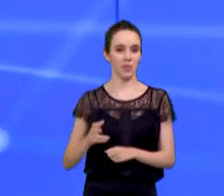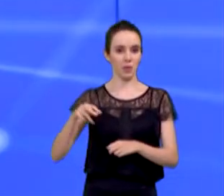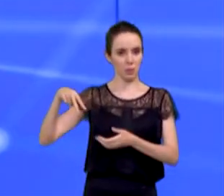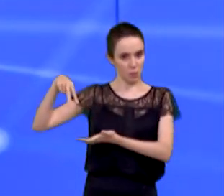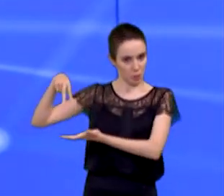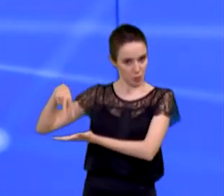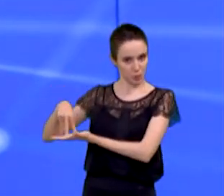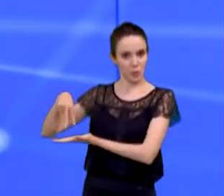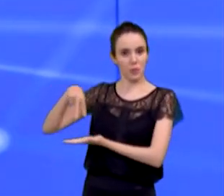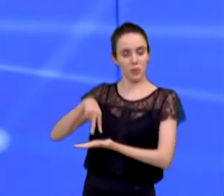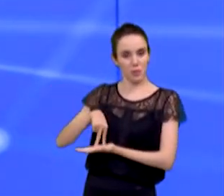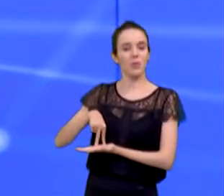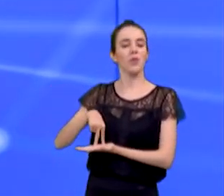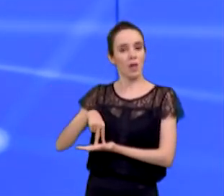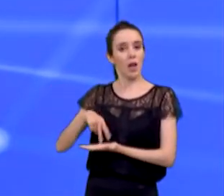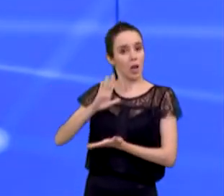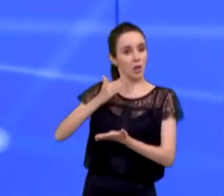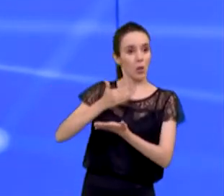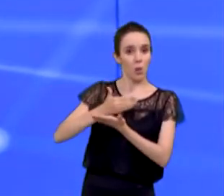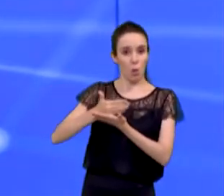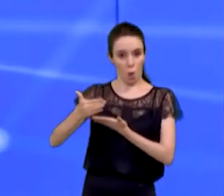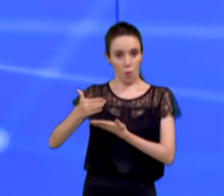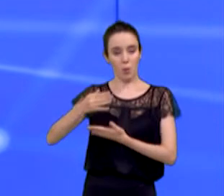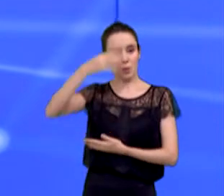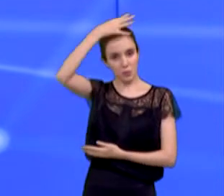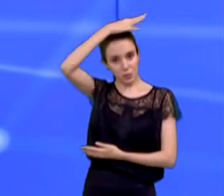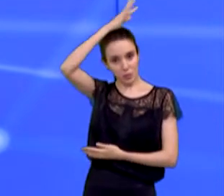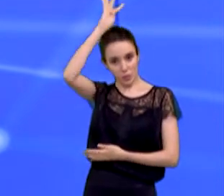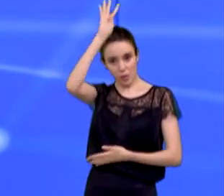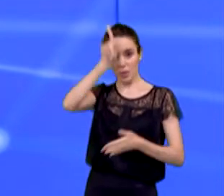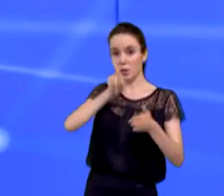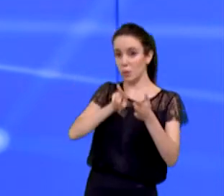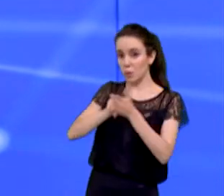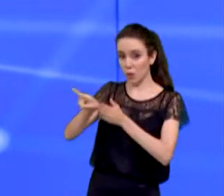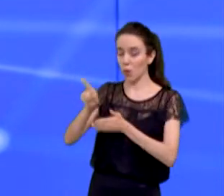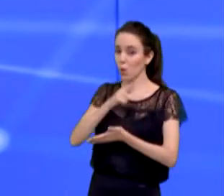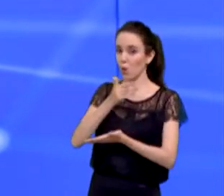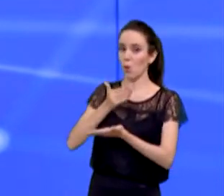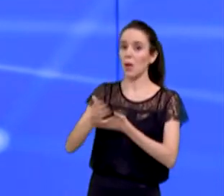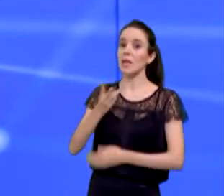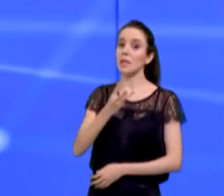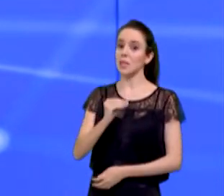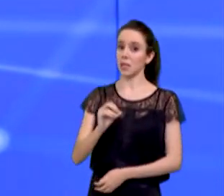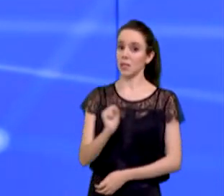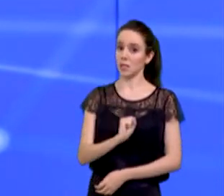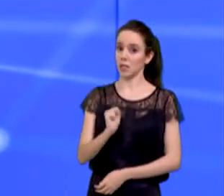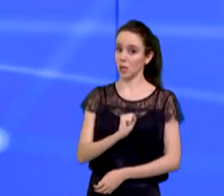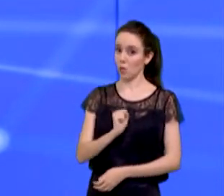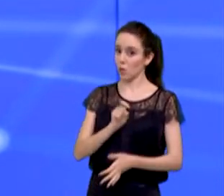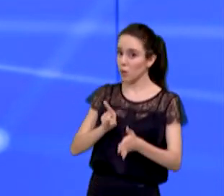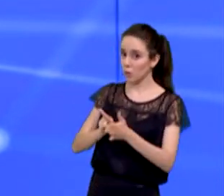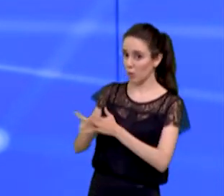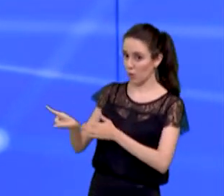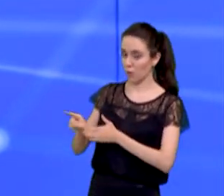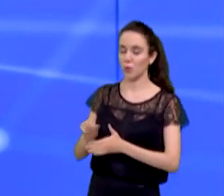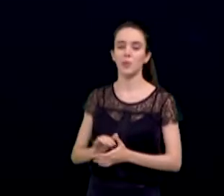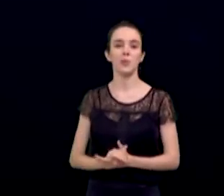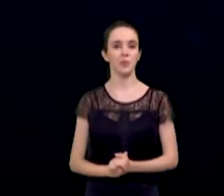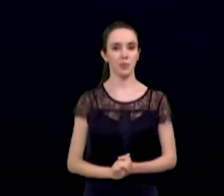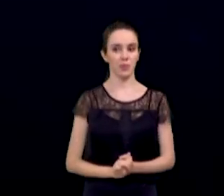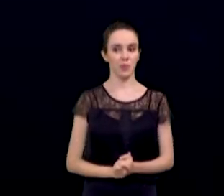posicionar para que o candidato Sena possa fazer a pergunta. Tem 30 segundos, candidato, para a sua pergunta.